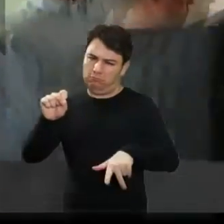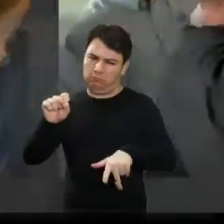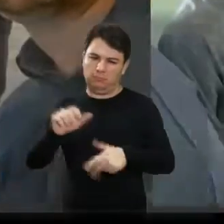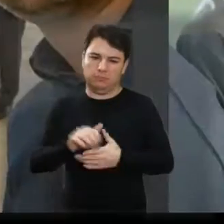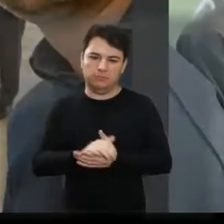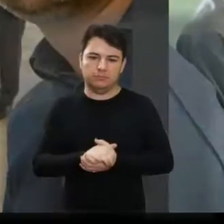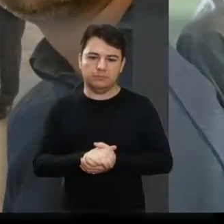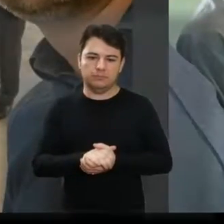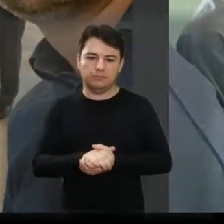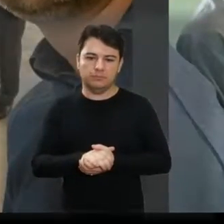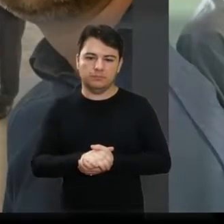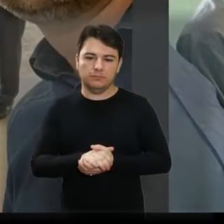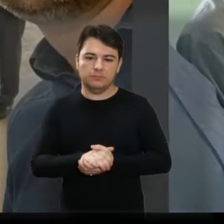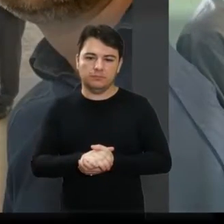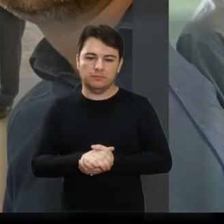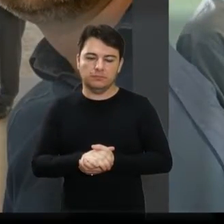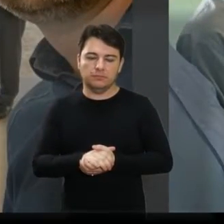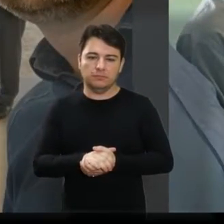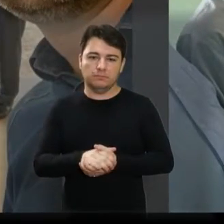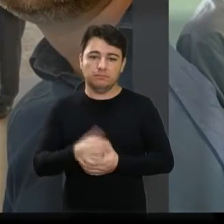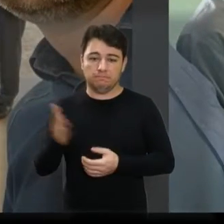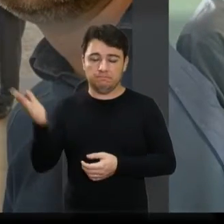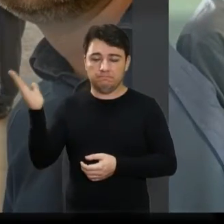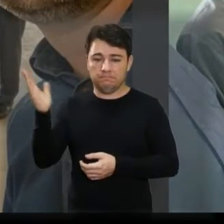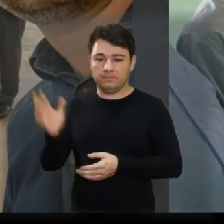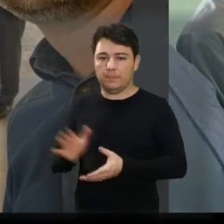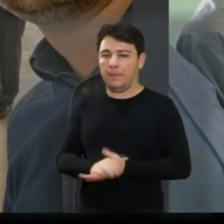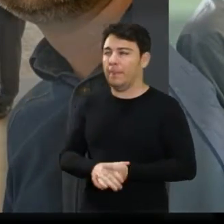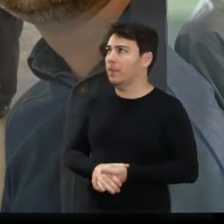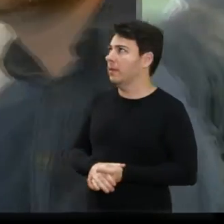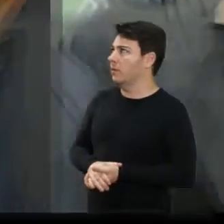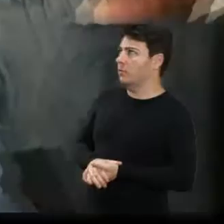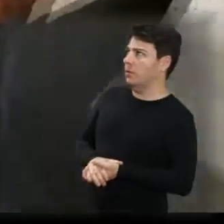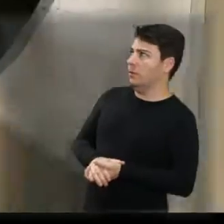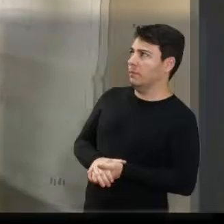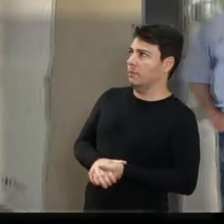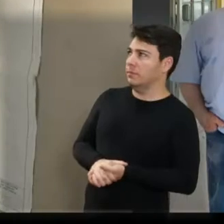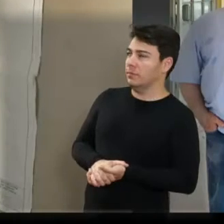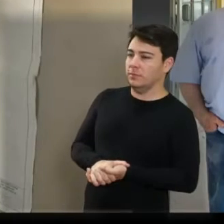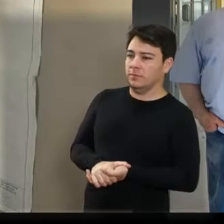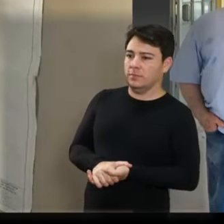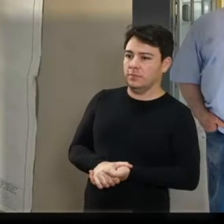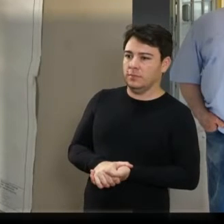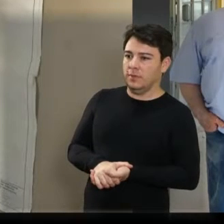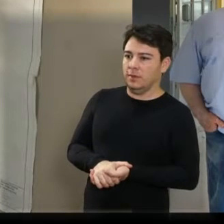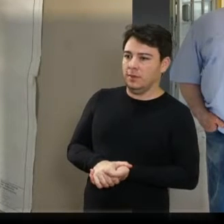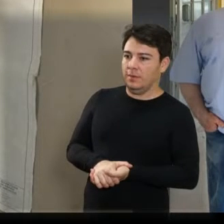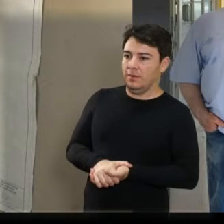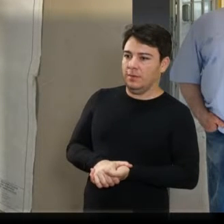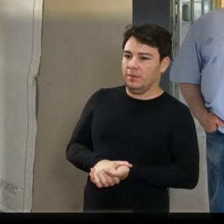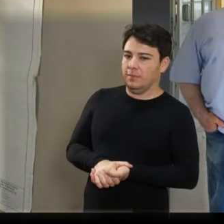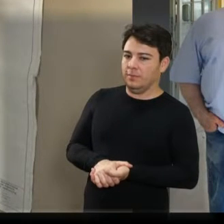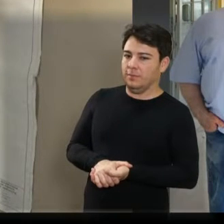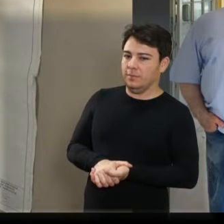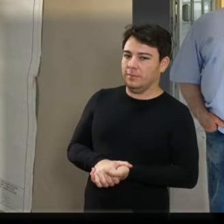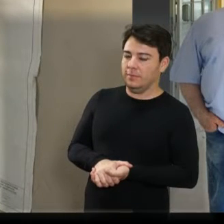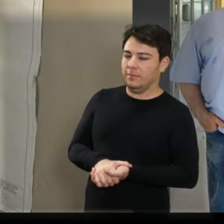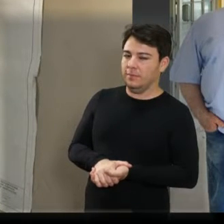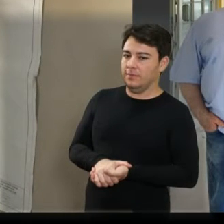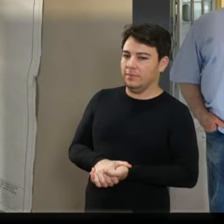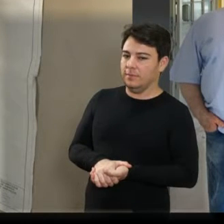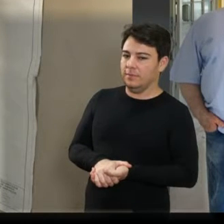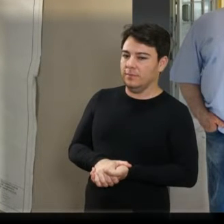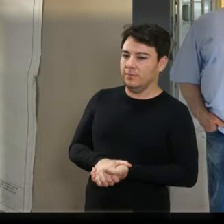favor? Aí estão as nossas fotos, que nós fomos lá conhecer o centro de estabilização, que realmente está ficando uma obra excelente, diga-se de